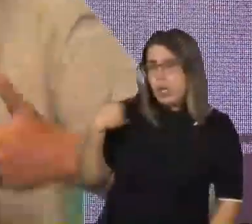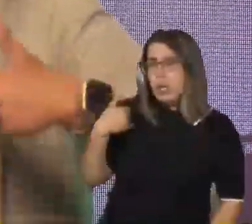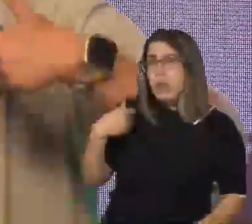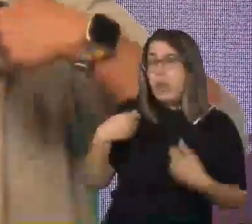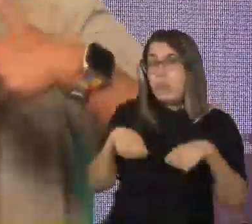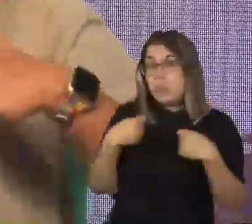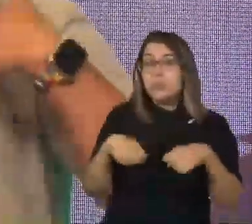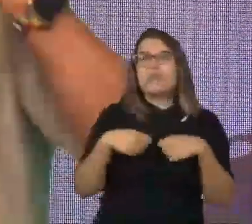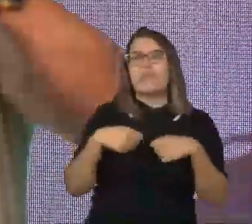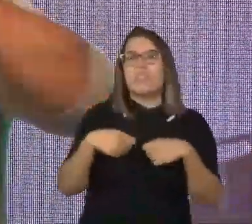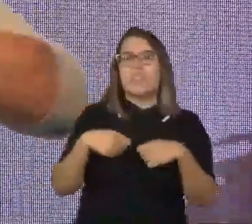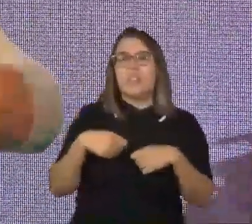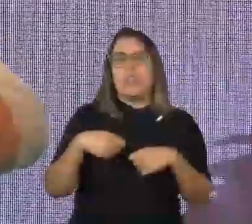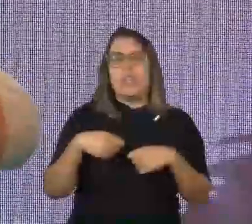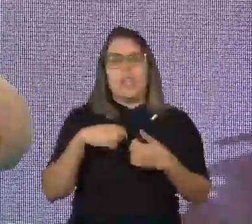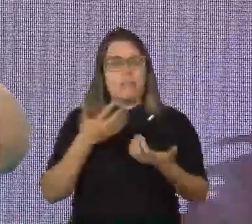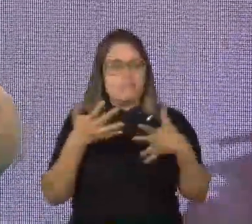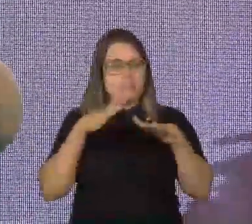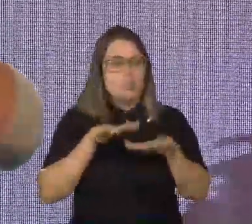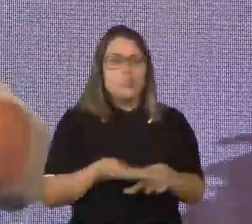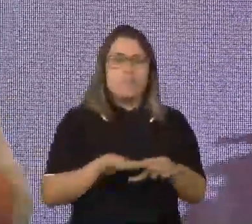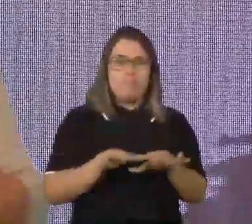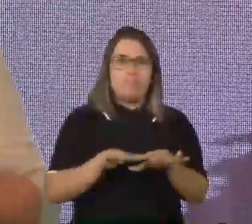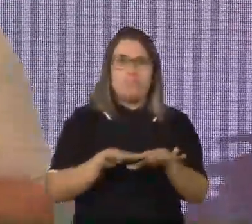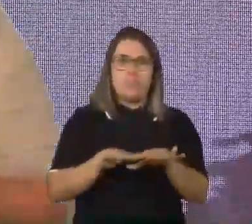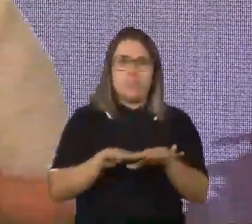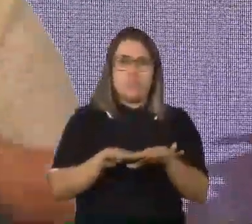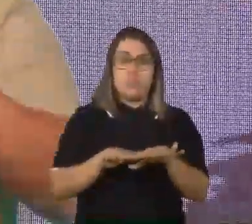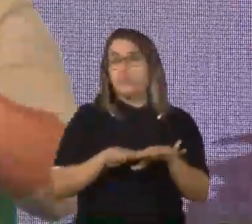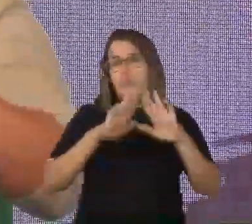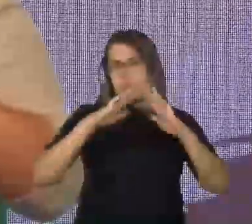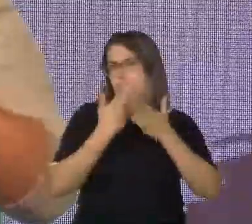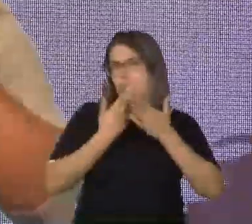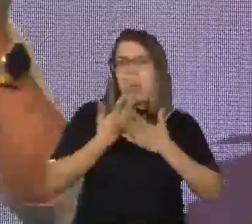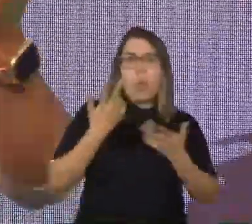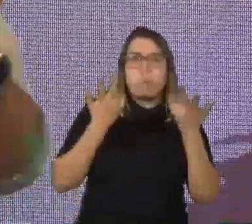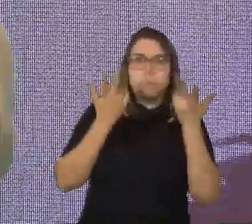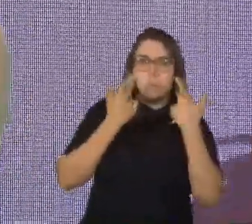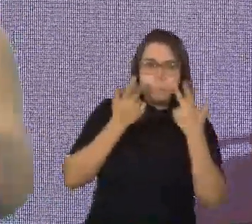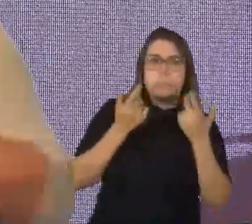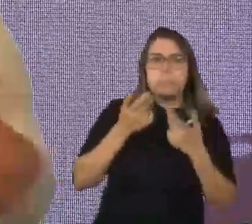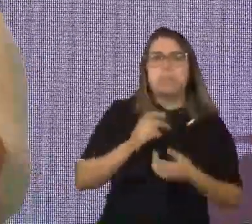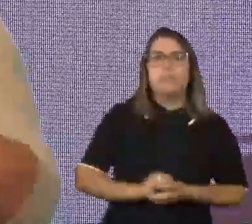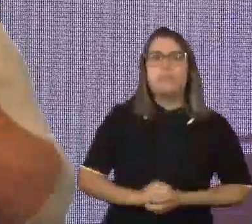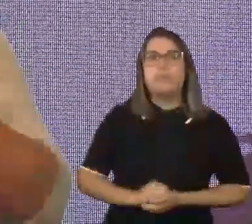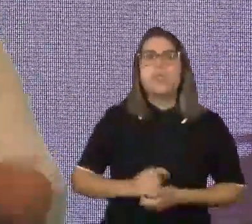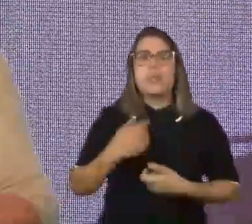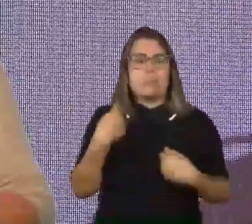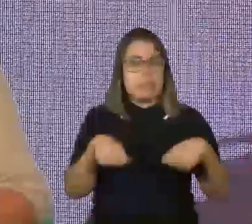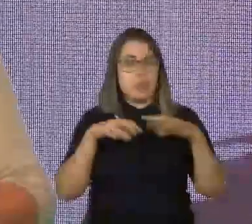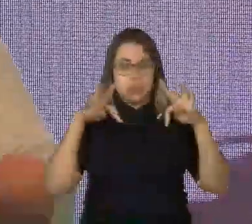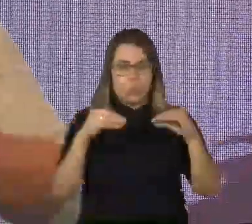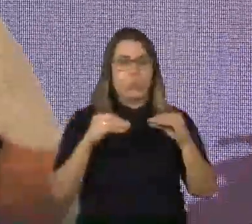deficiência, está incluída num processo de ensino regular, os objetivos são propostos para todas as crianças